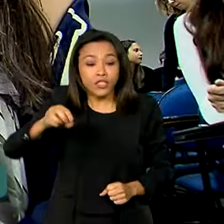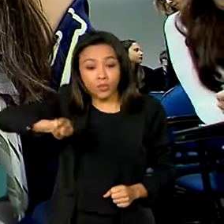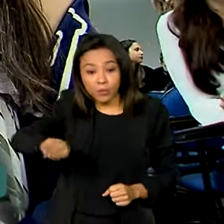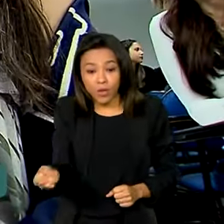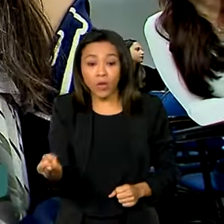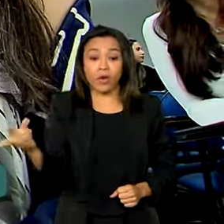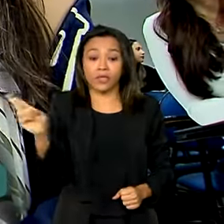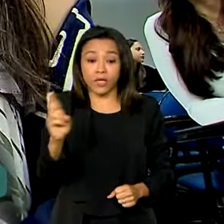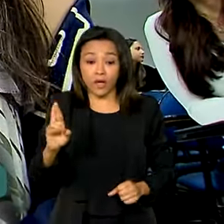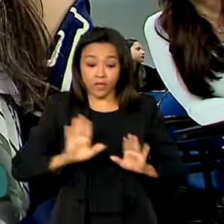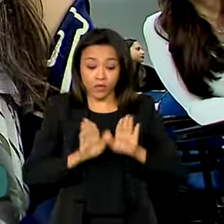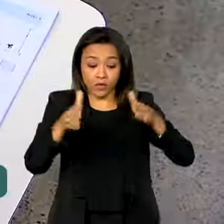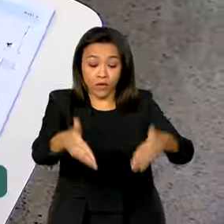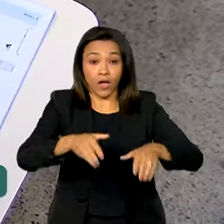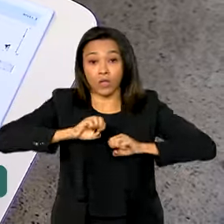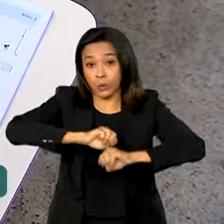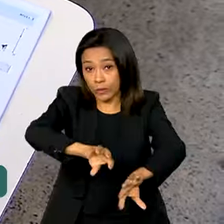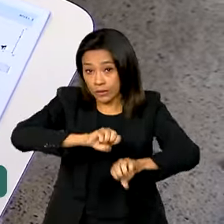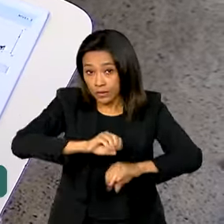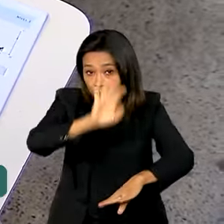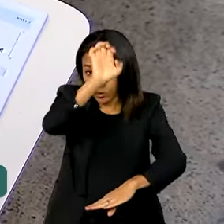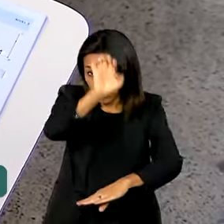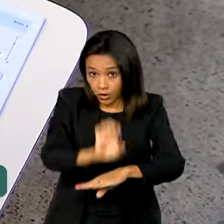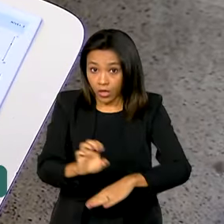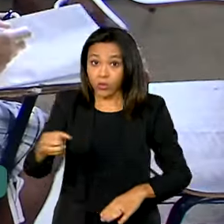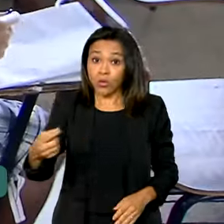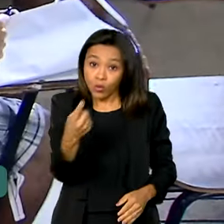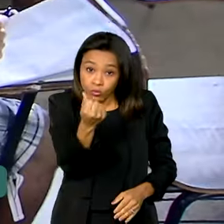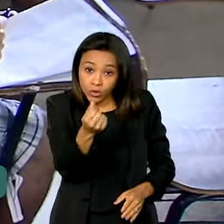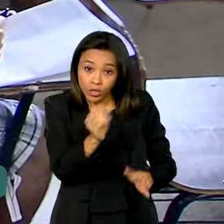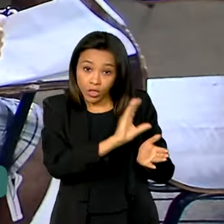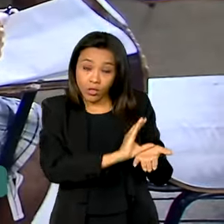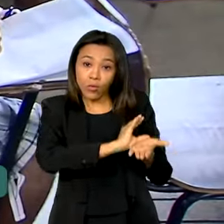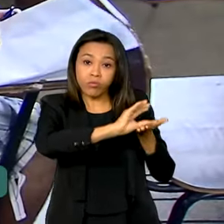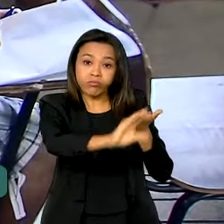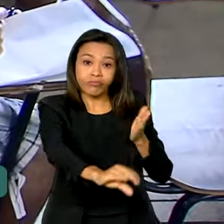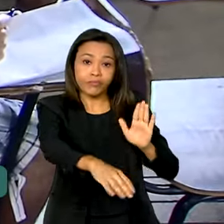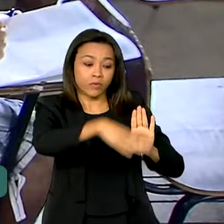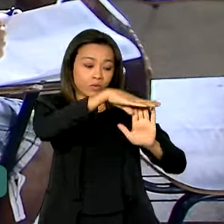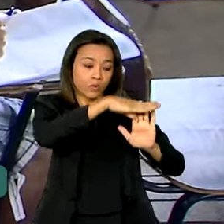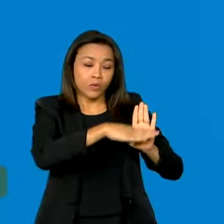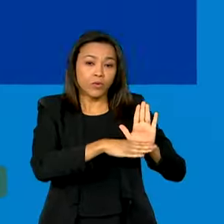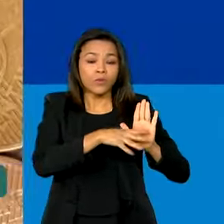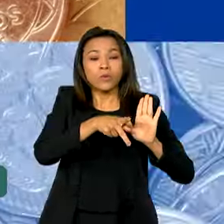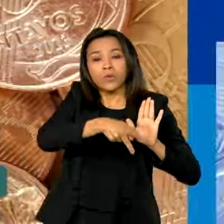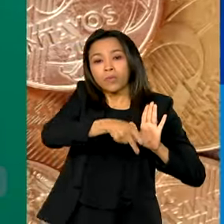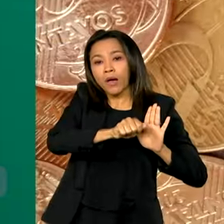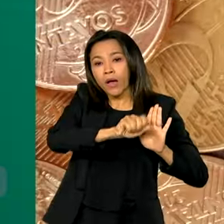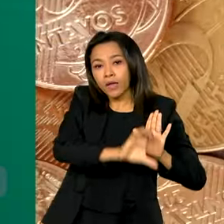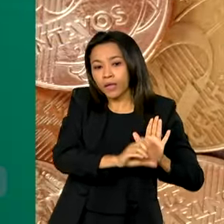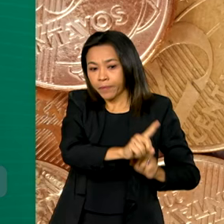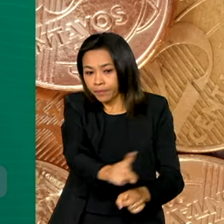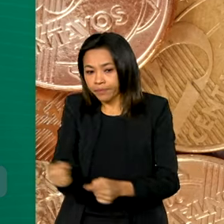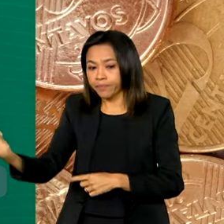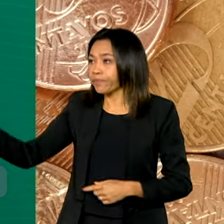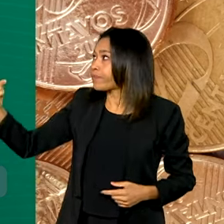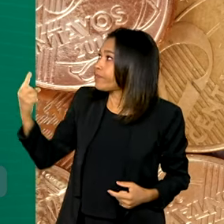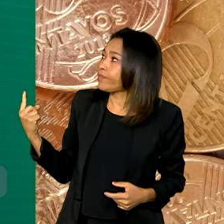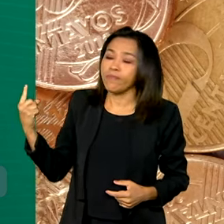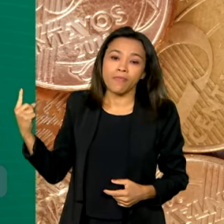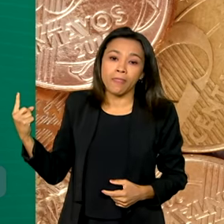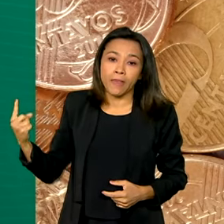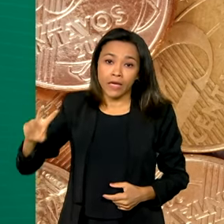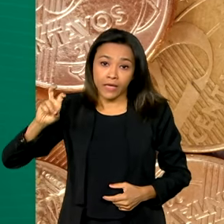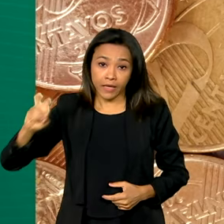na educação do Estado, com recursos do novo PAC, o Programa de Aceleração do Crescimento. R$ 535 milhões